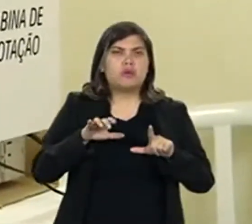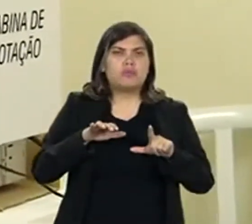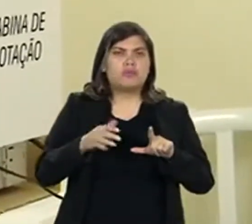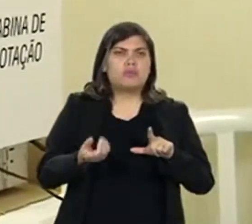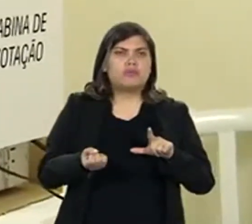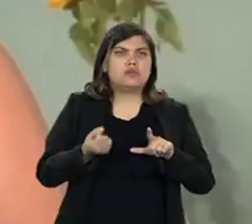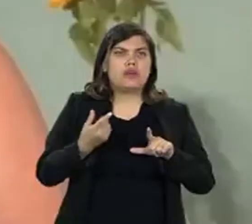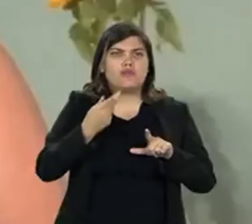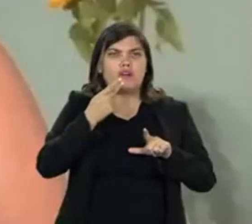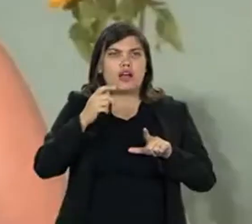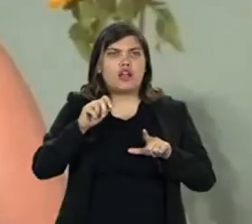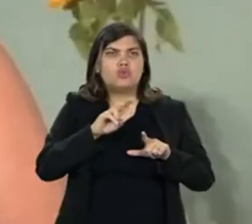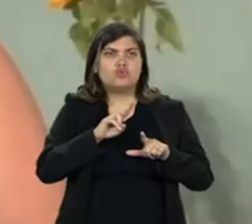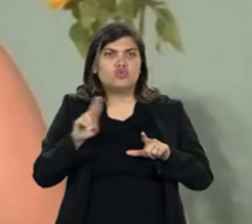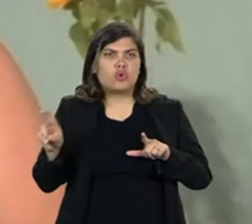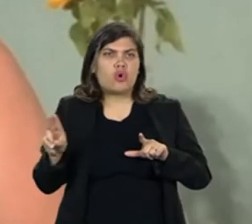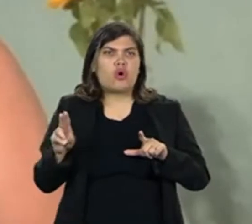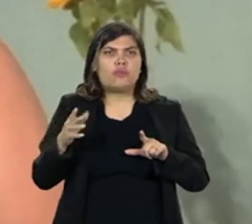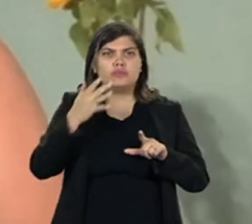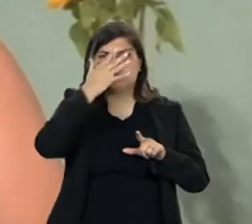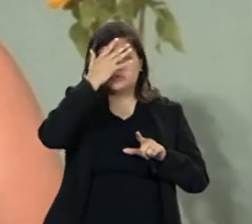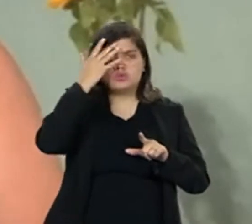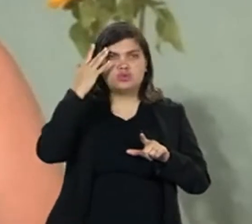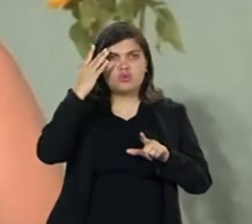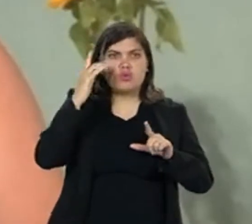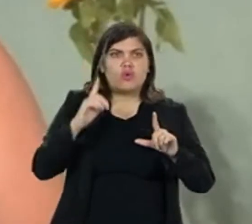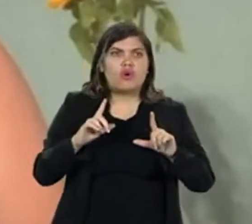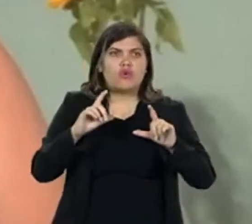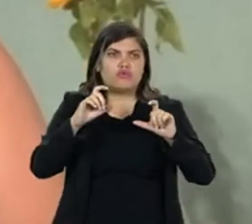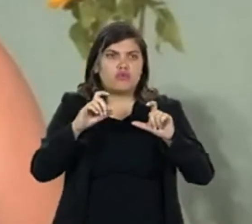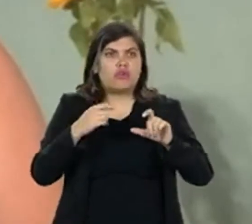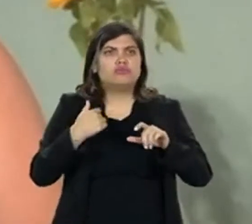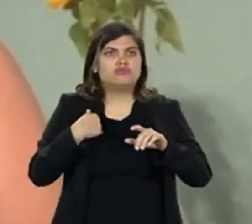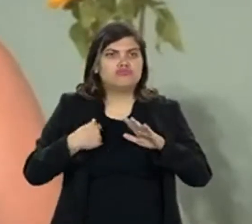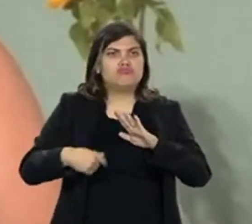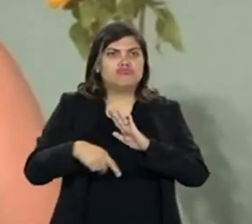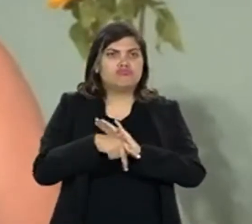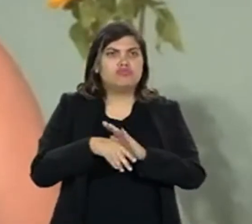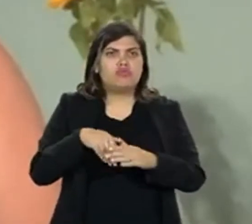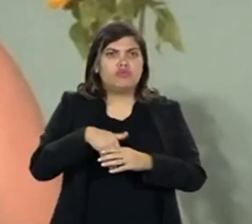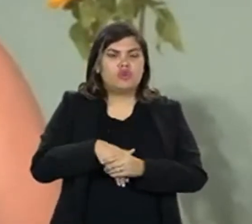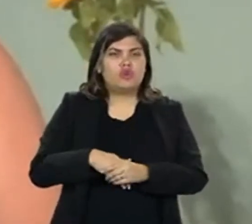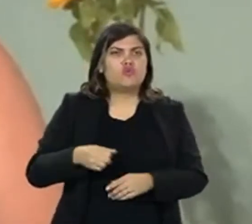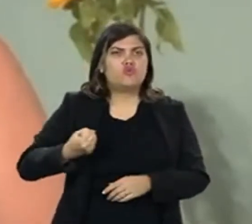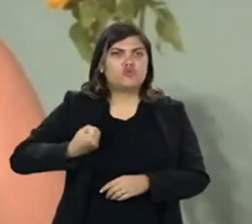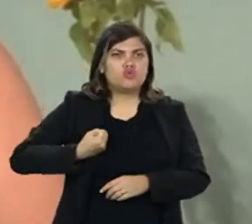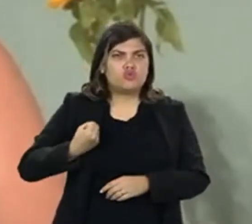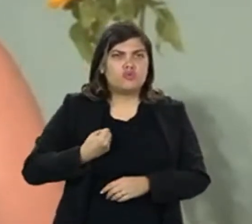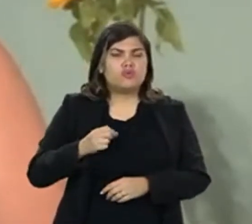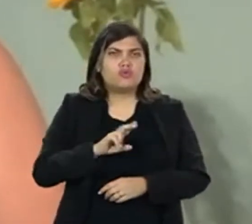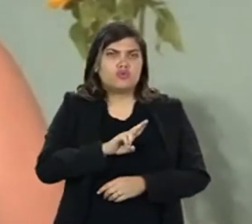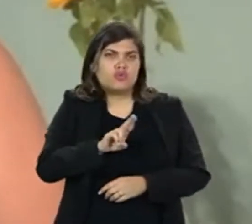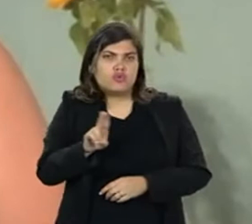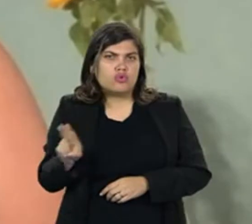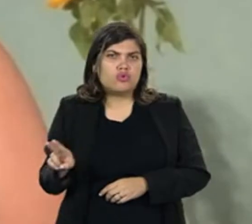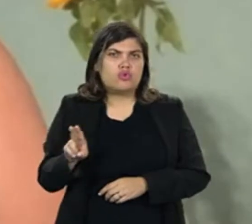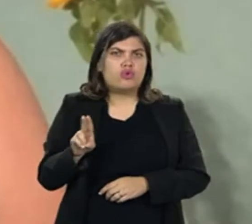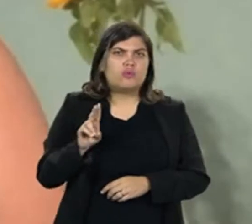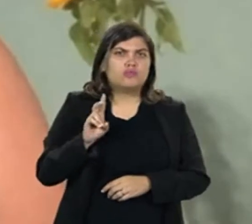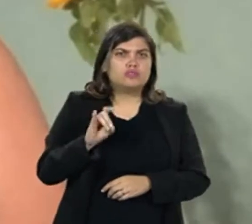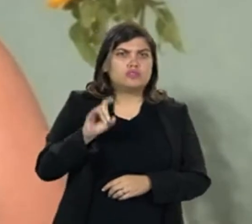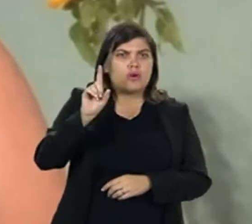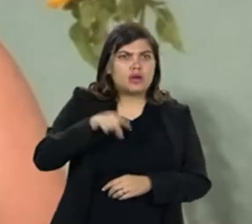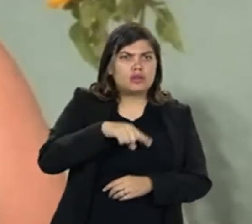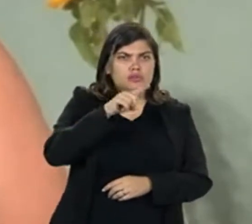diz o número, a pessoa, se a foto que está aparecendo é do candidato que eu estou votando, o número dessa pessoa, o nome,